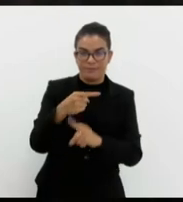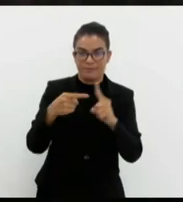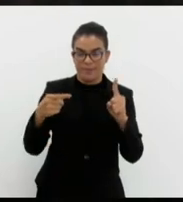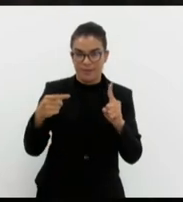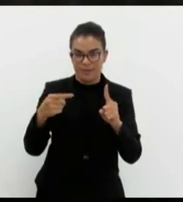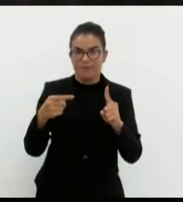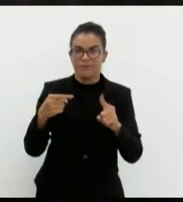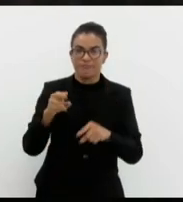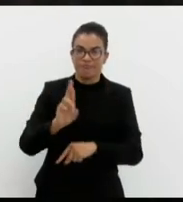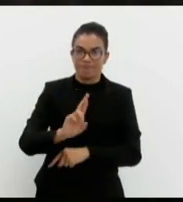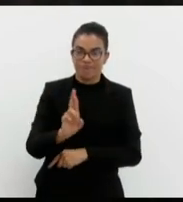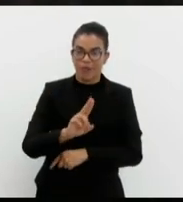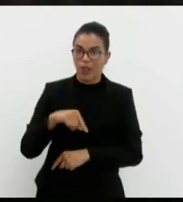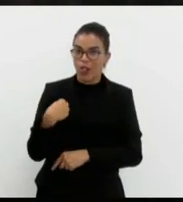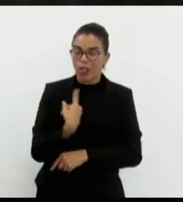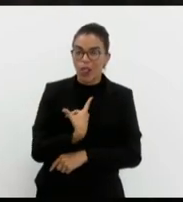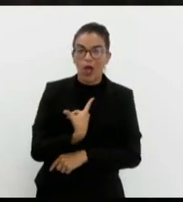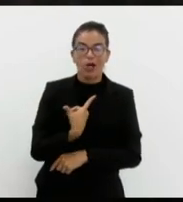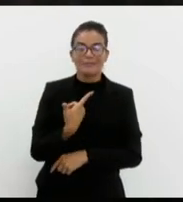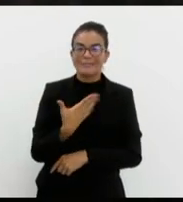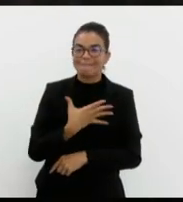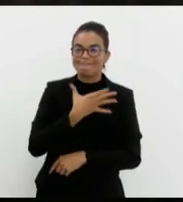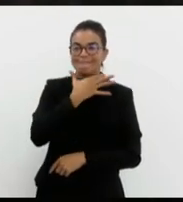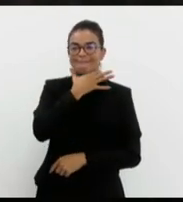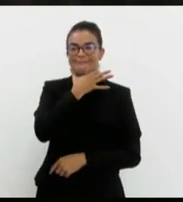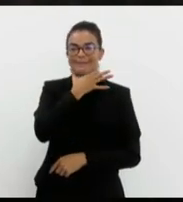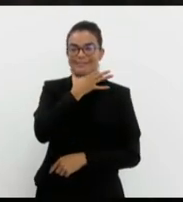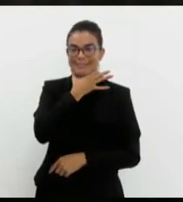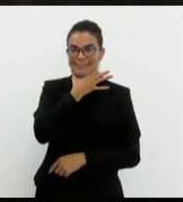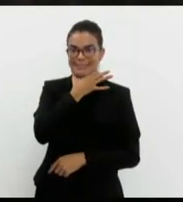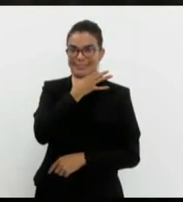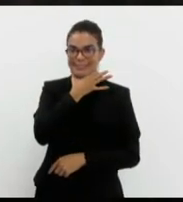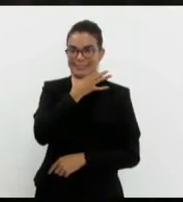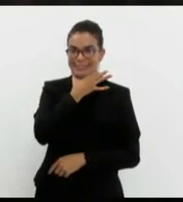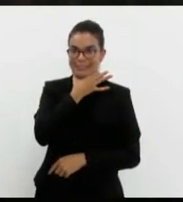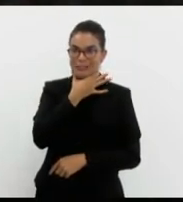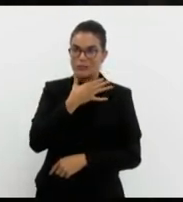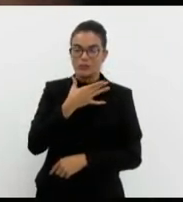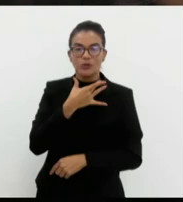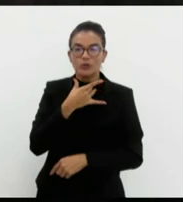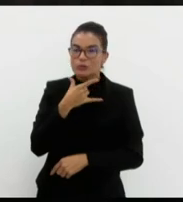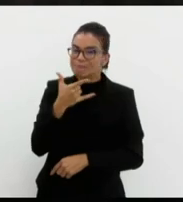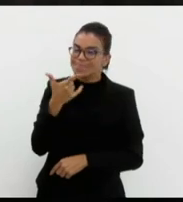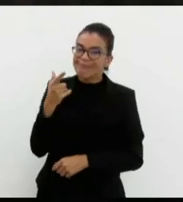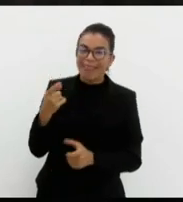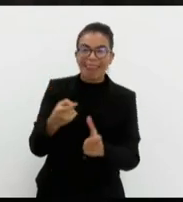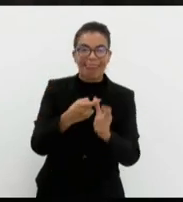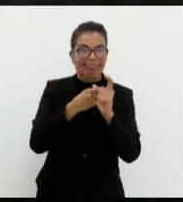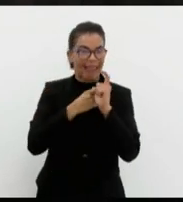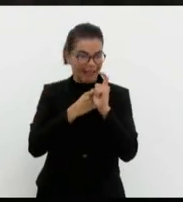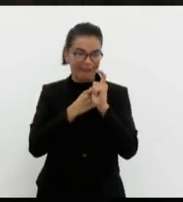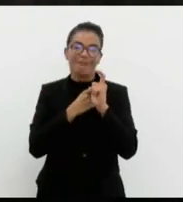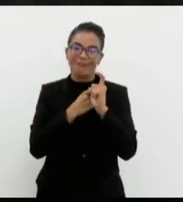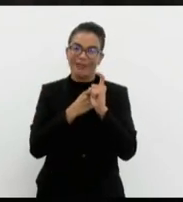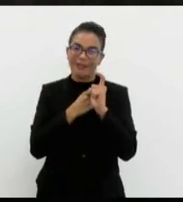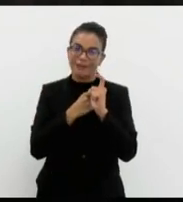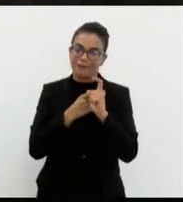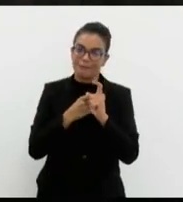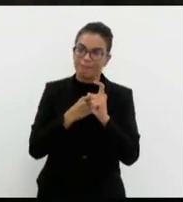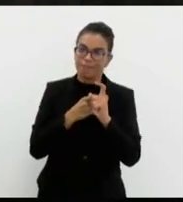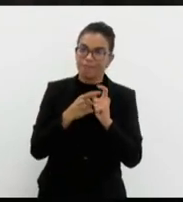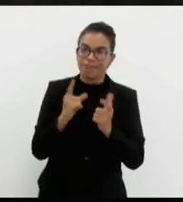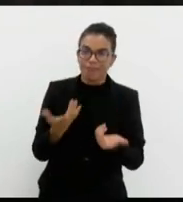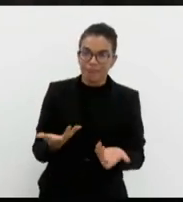E nós estamos amarrados num regime de recuperação fiscal que, a rigor,